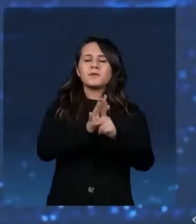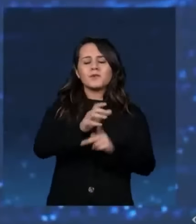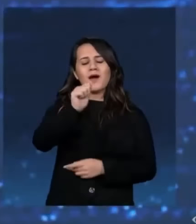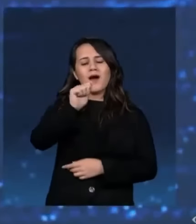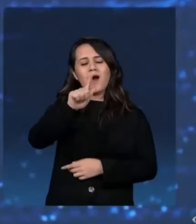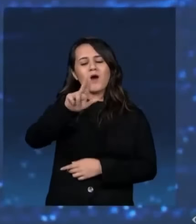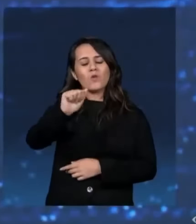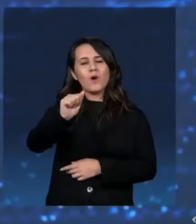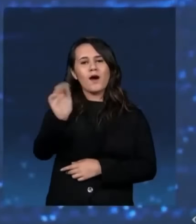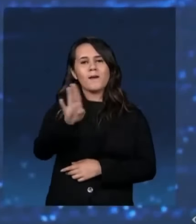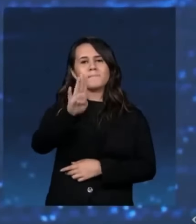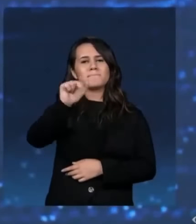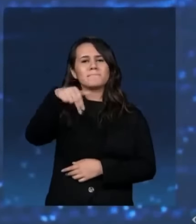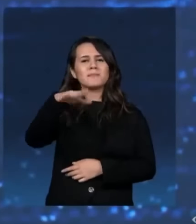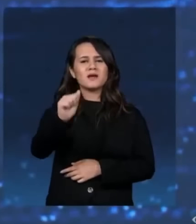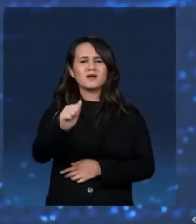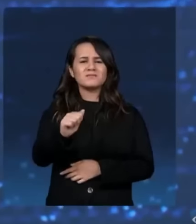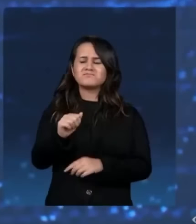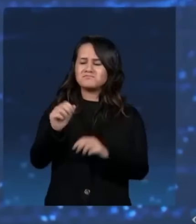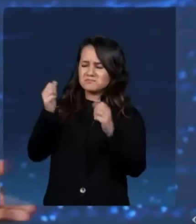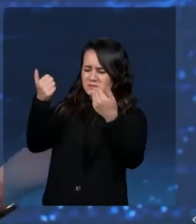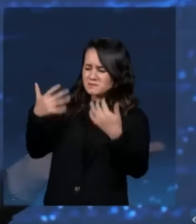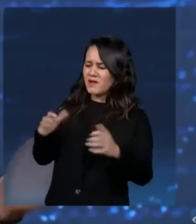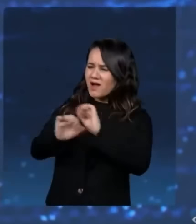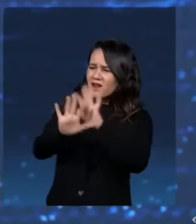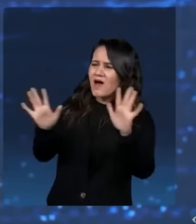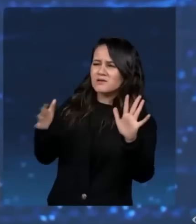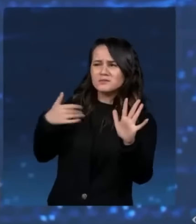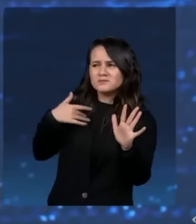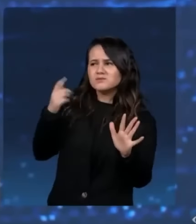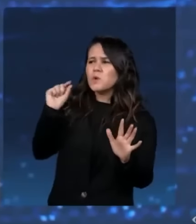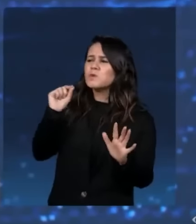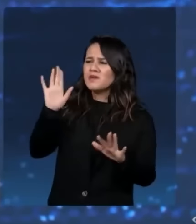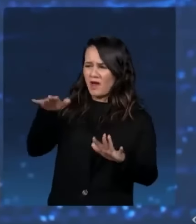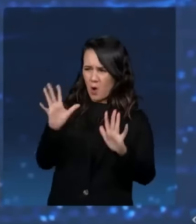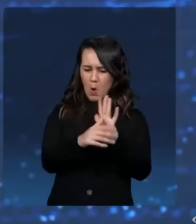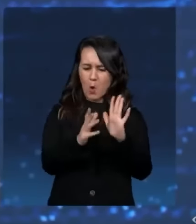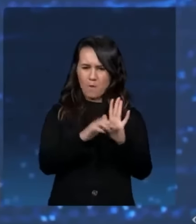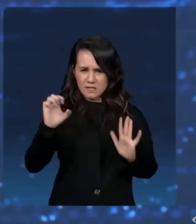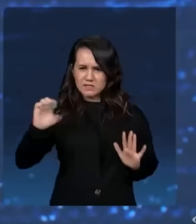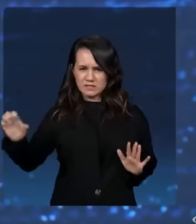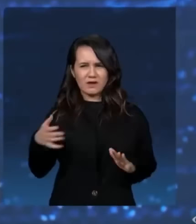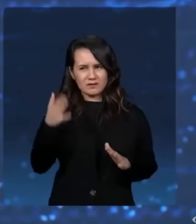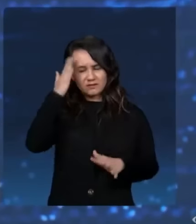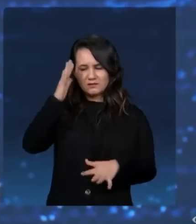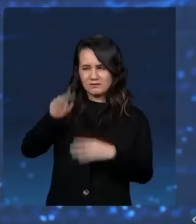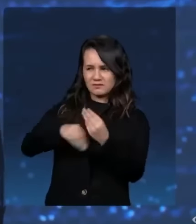Você pode esclarecer o é a Operação Água Branca? Deve ser algum bandido de esquerda que deve estar envolvido nisso aí.